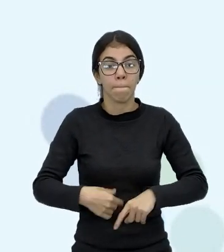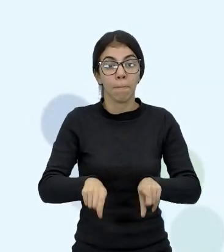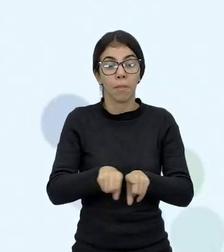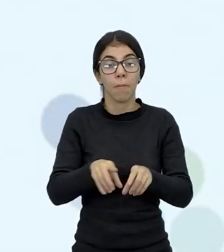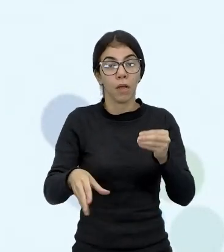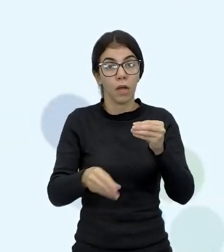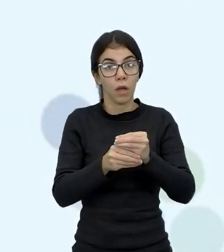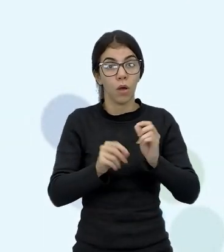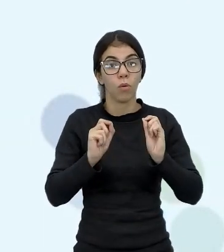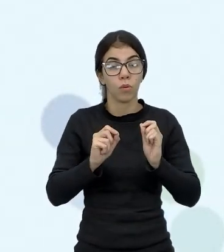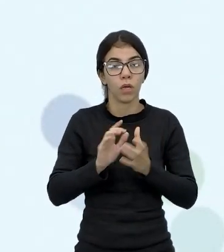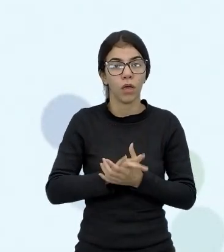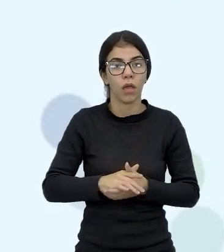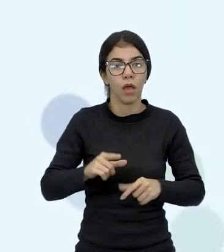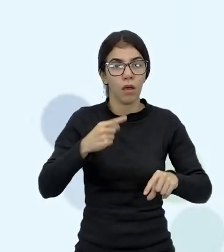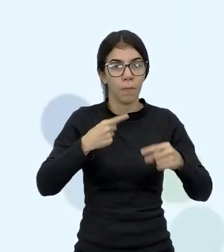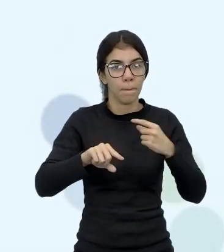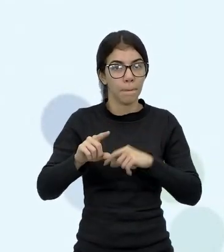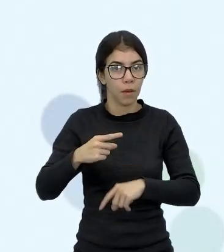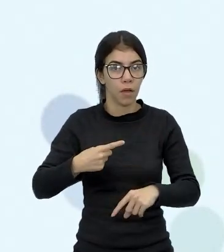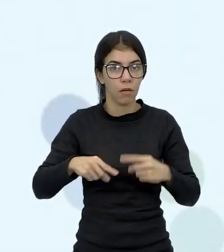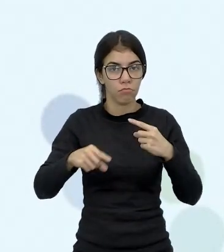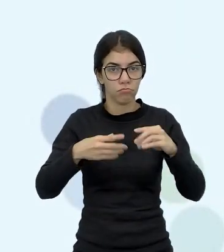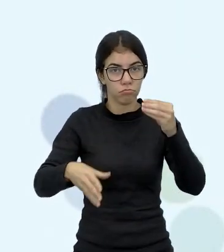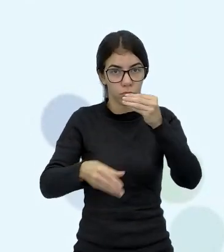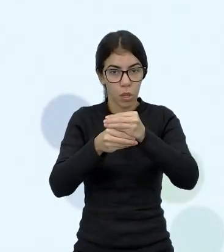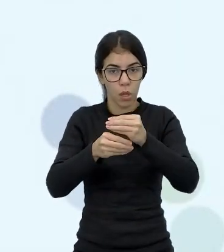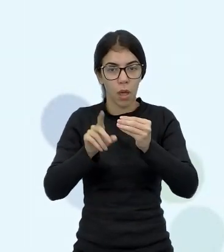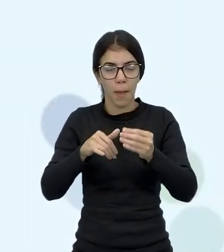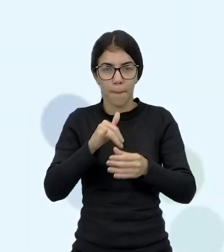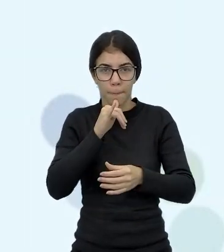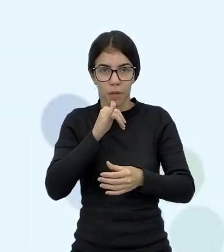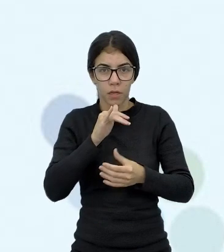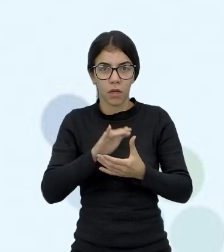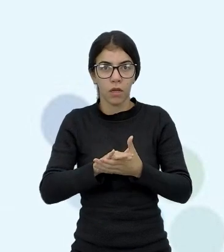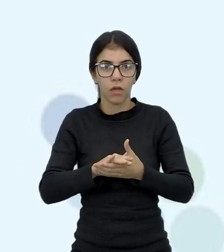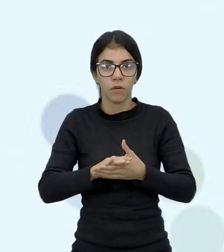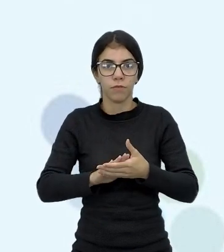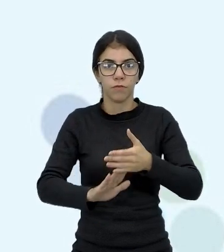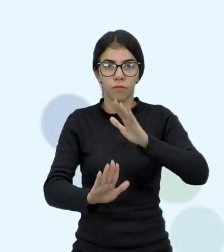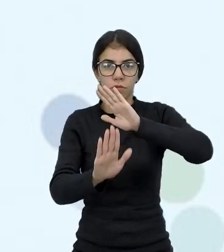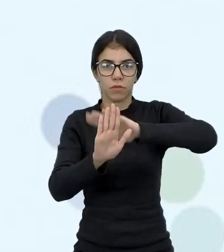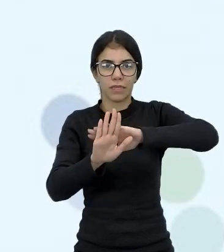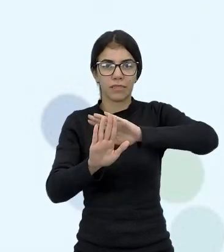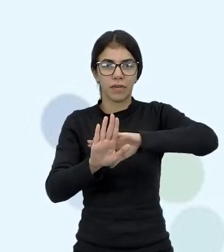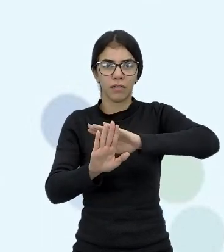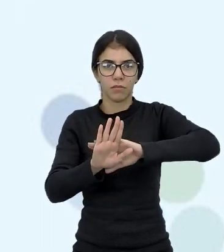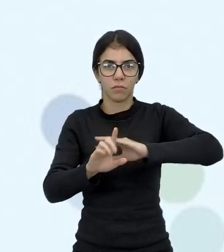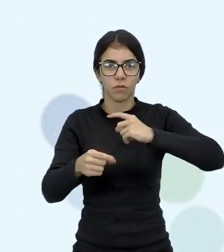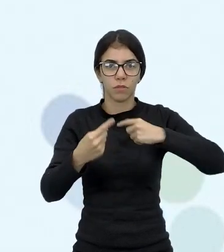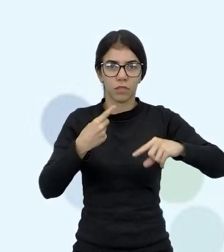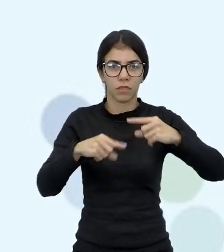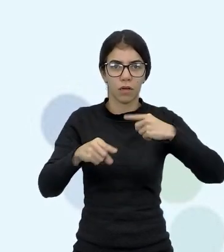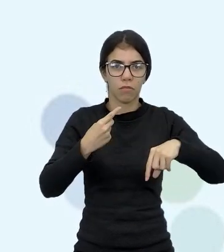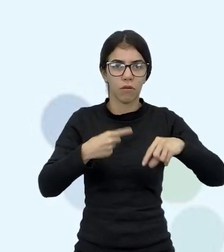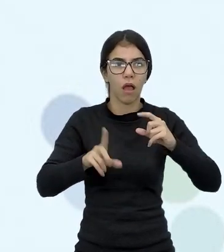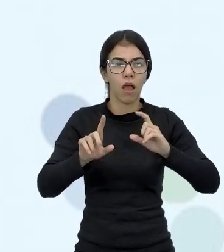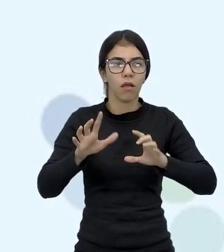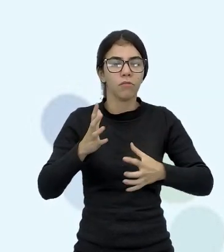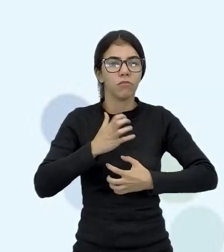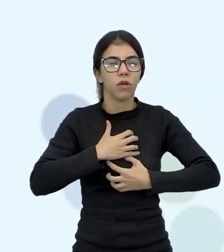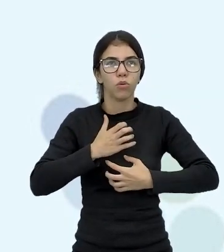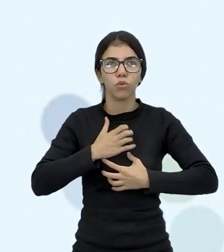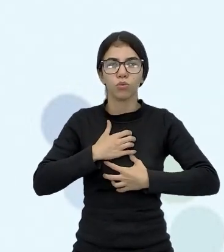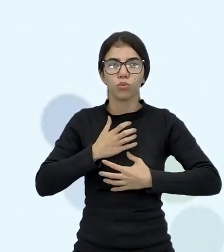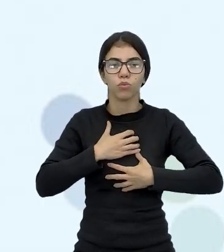incluir trilha de áudio que vai acompanhar sua fala. Aquele famoso fundo musical, né? Para criar um ambientezinho. Vai